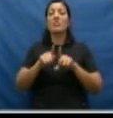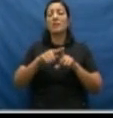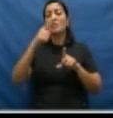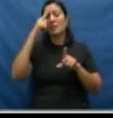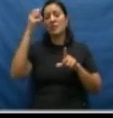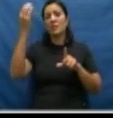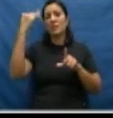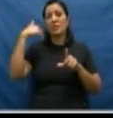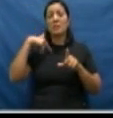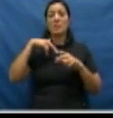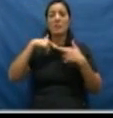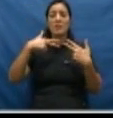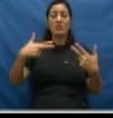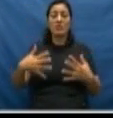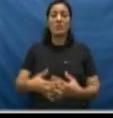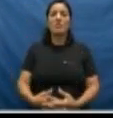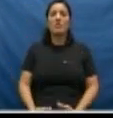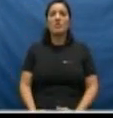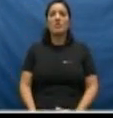mentais e doenças clínicas.